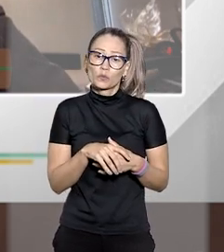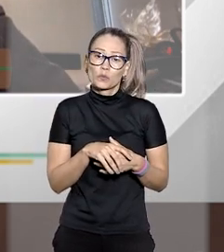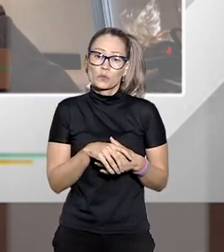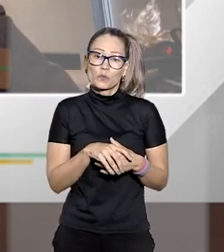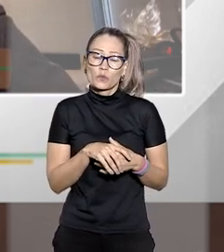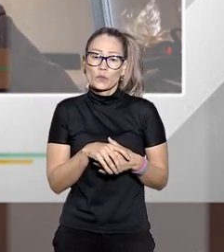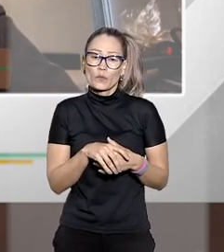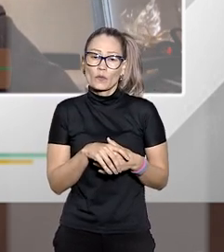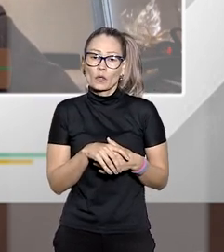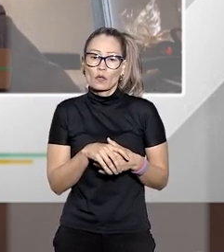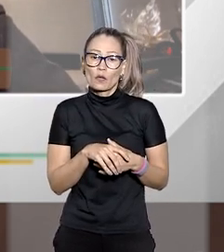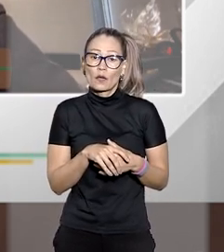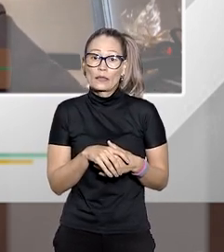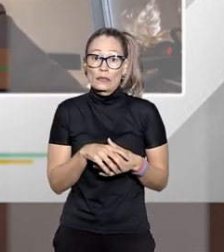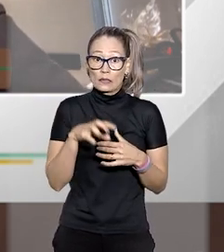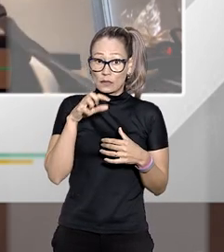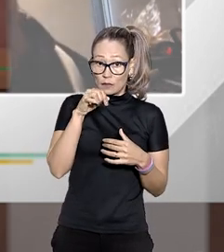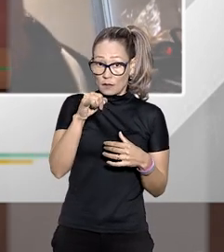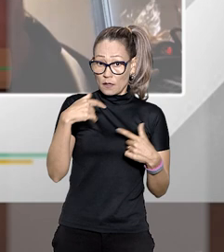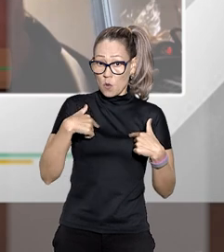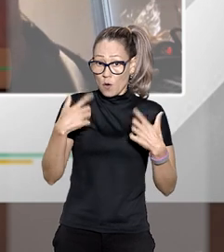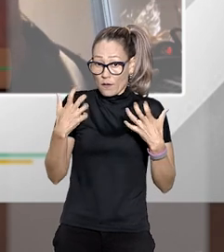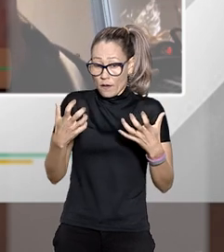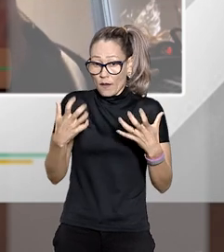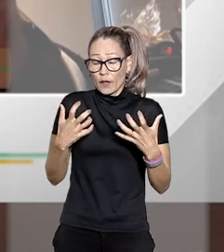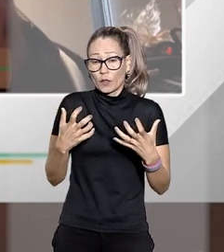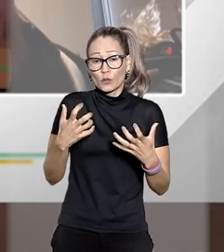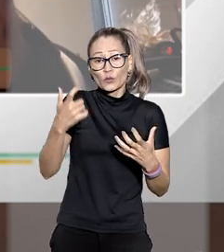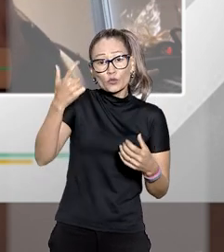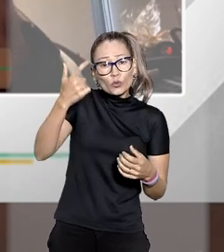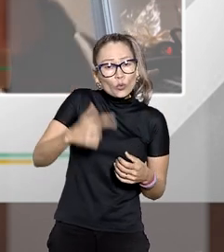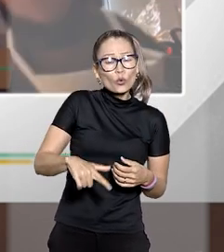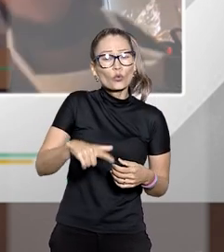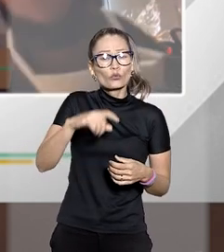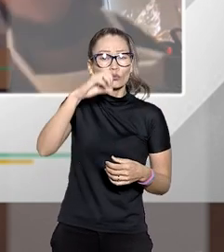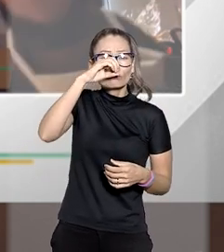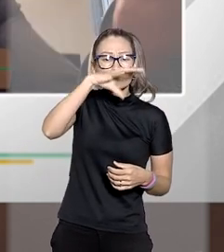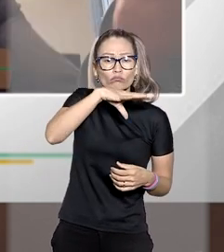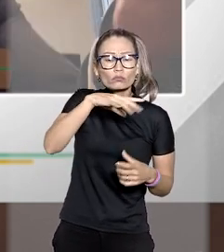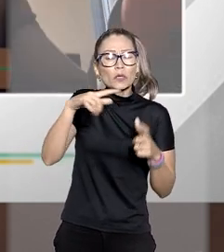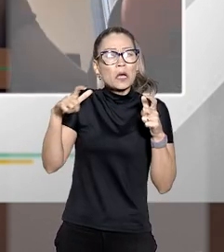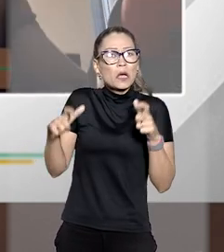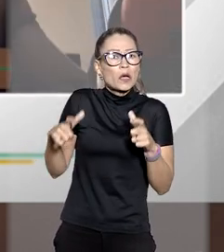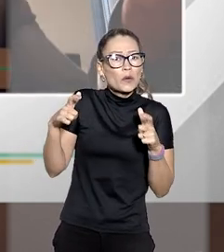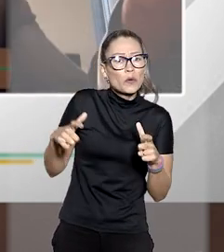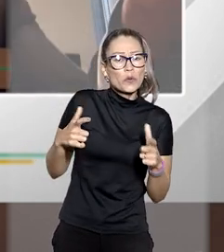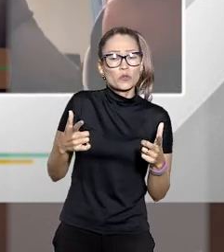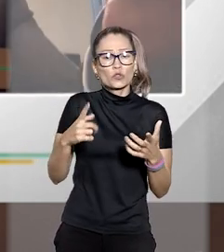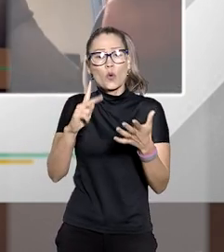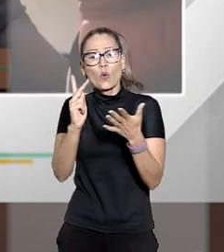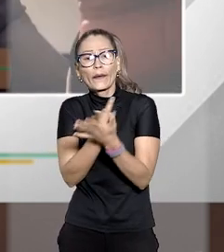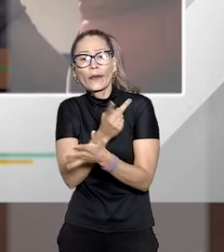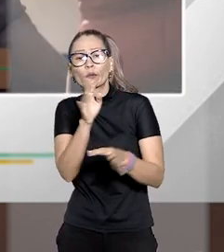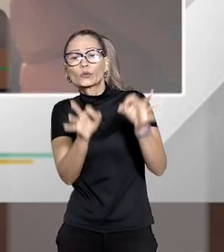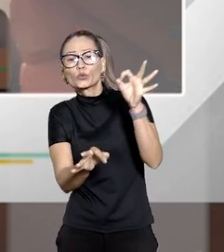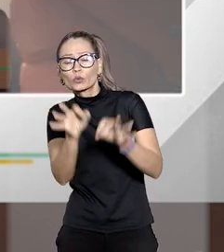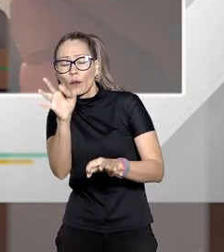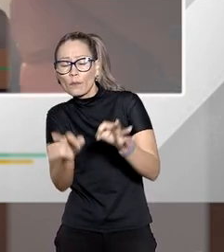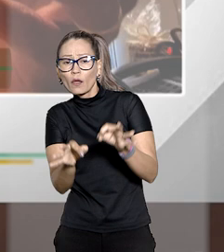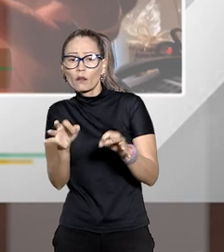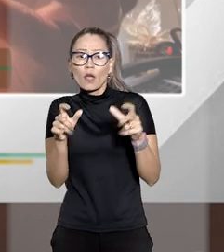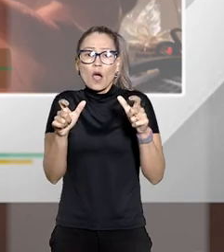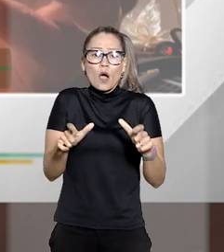legal e para fazer essa conjugação do que houve uma violação do dispositivo legal ou houve um erro no